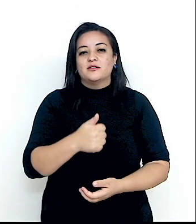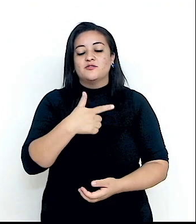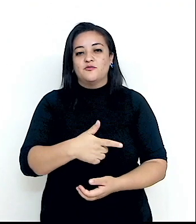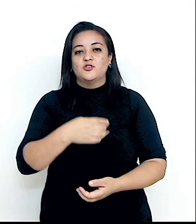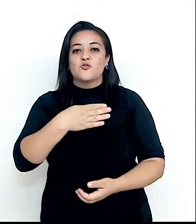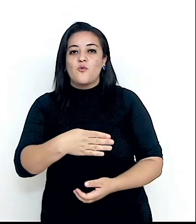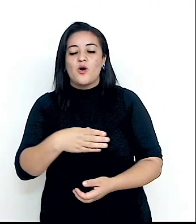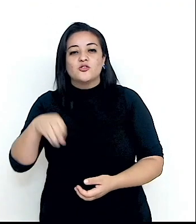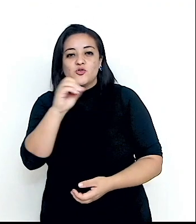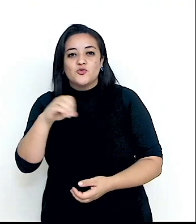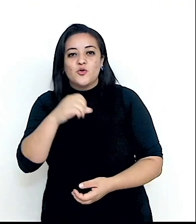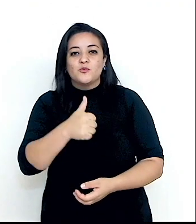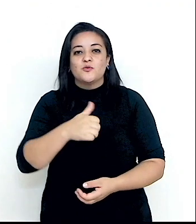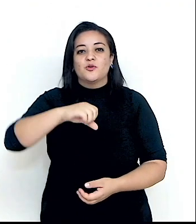1945.